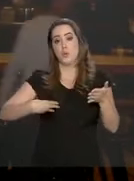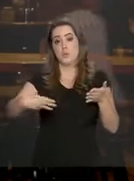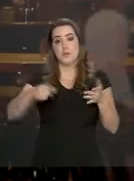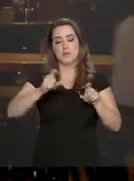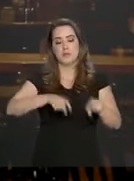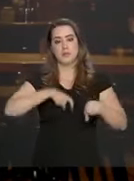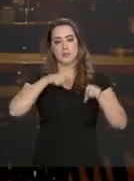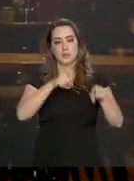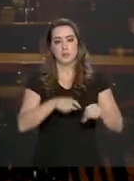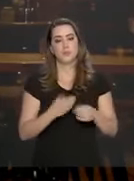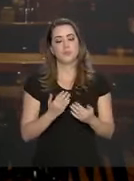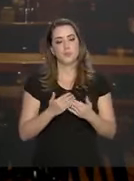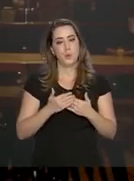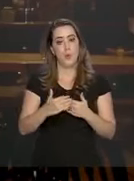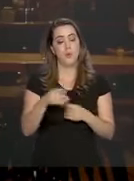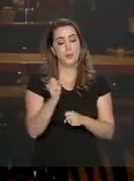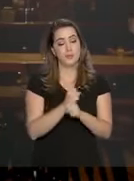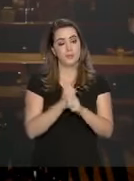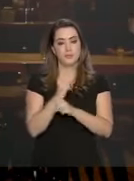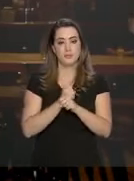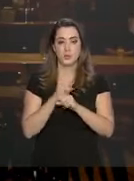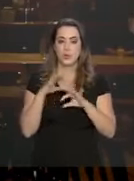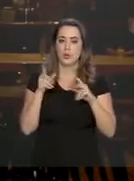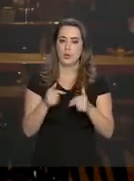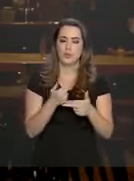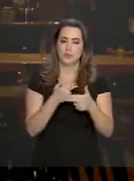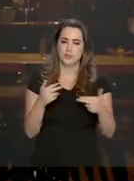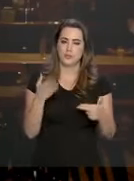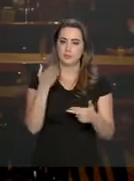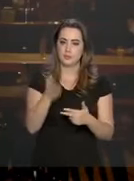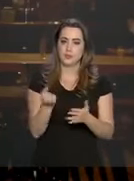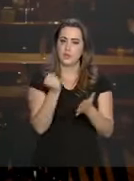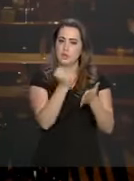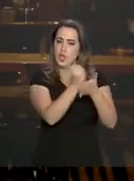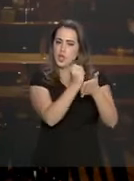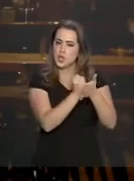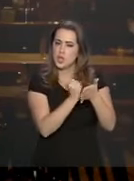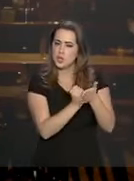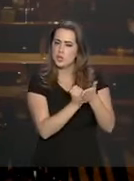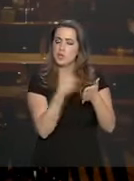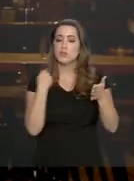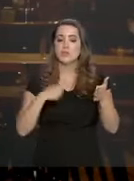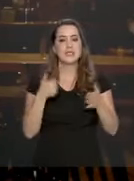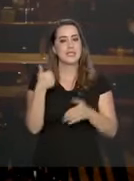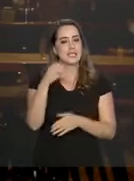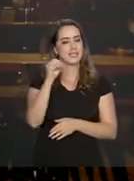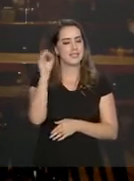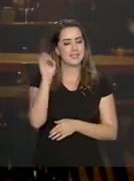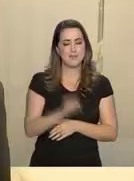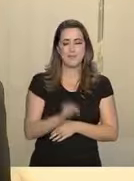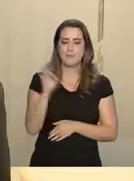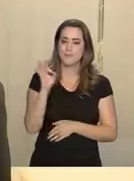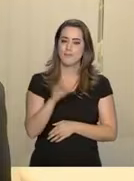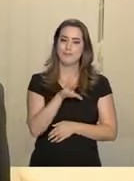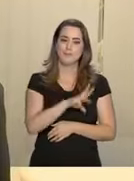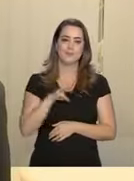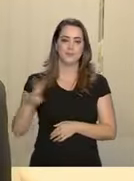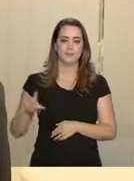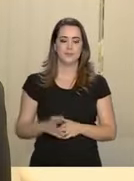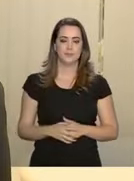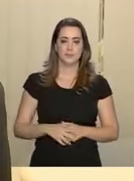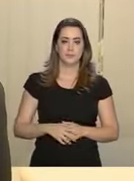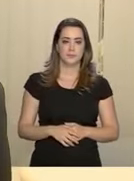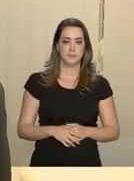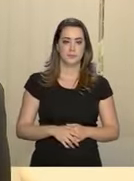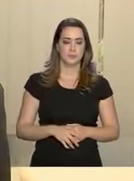E a partir deste ano, todo esse processo de registro será 100% digitalizado. A cervejaria